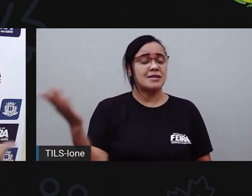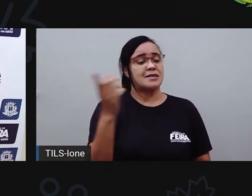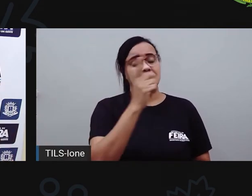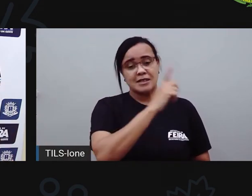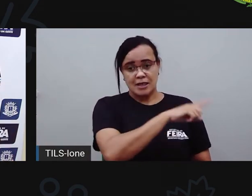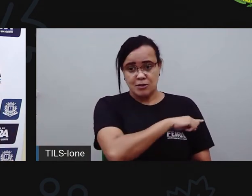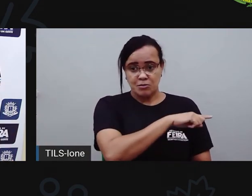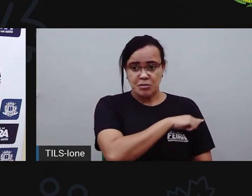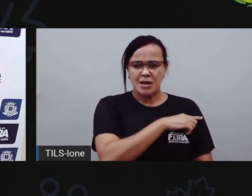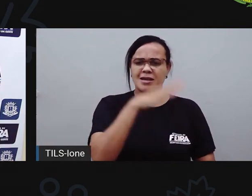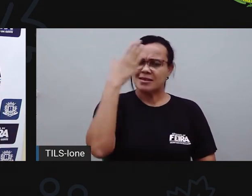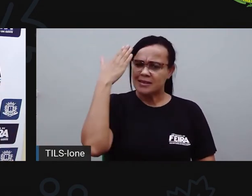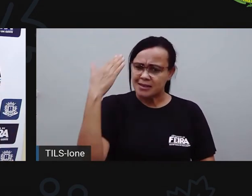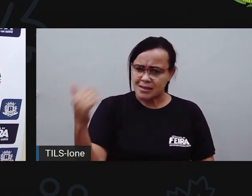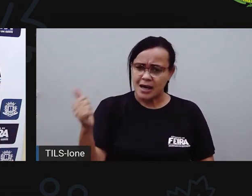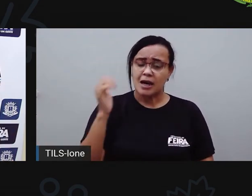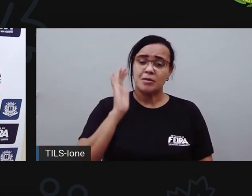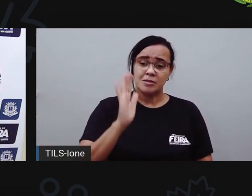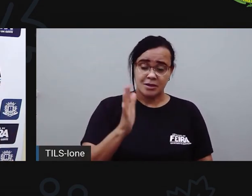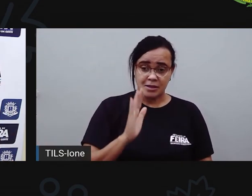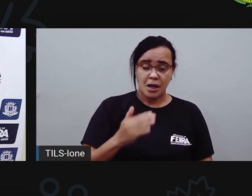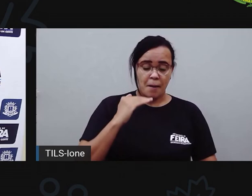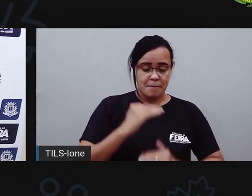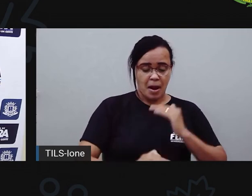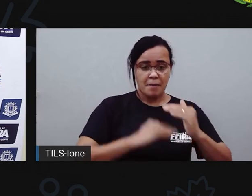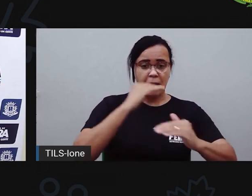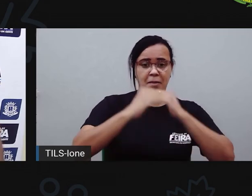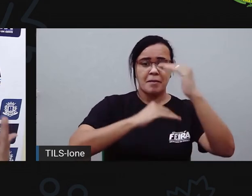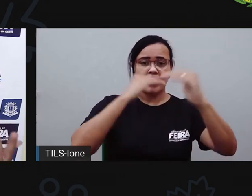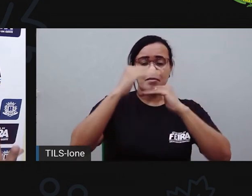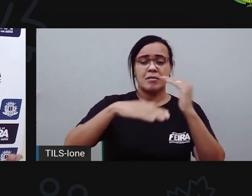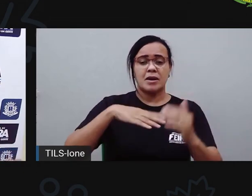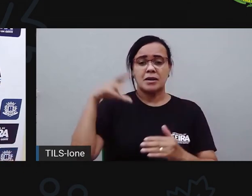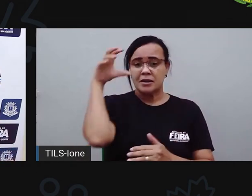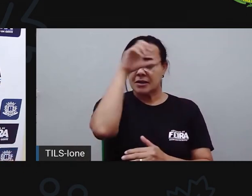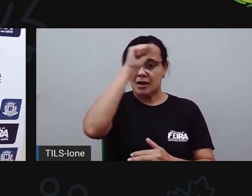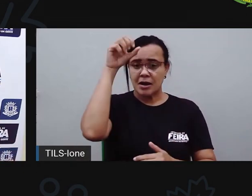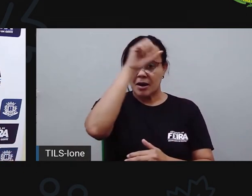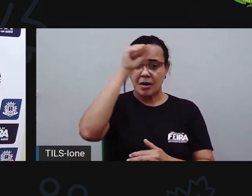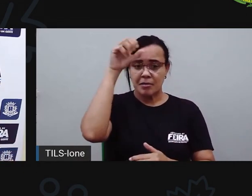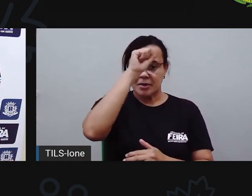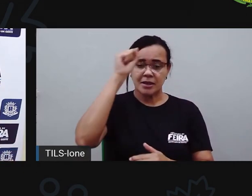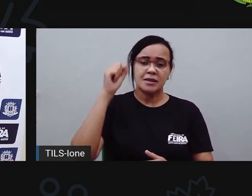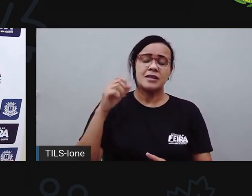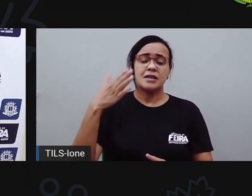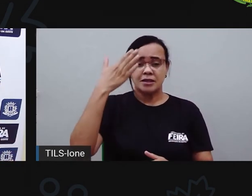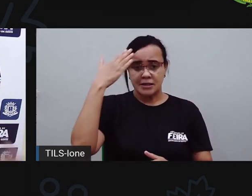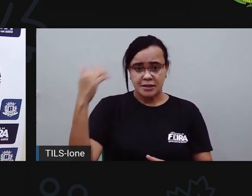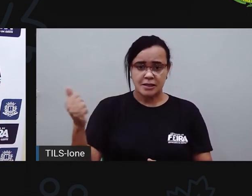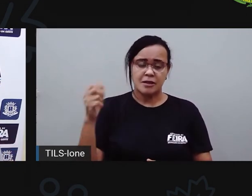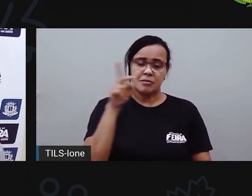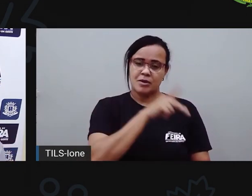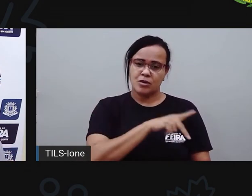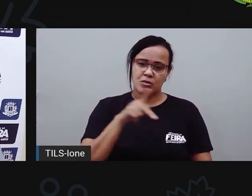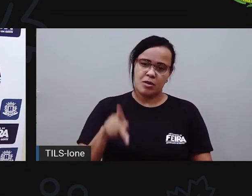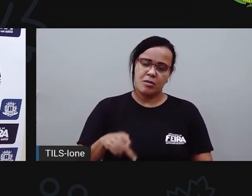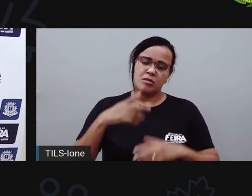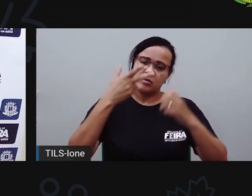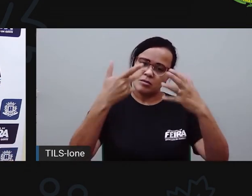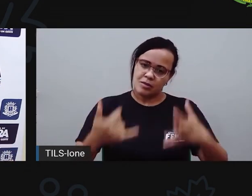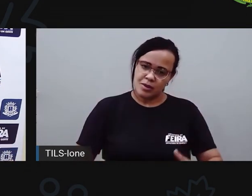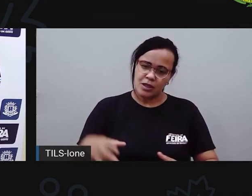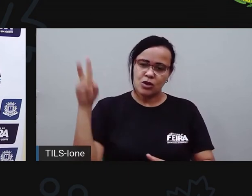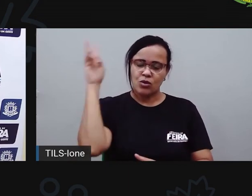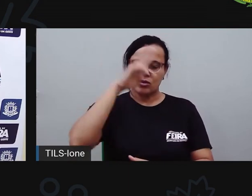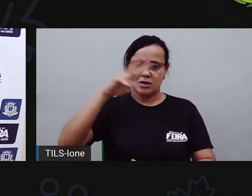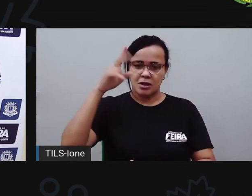já sabem, né, mas precisam agora aprender a fazer uso desses instrumentos aqui, como a Pró falou, da régua, né,